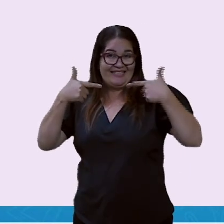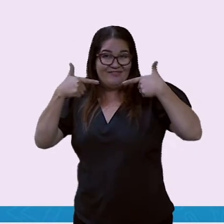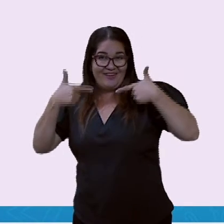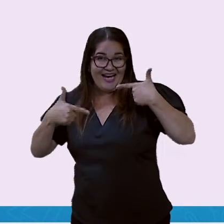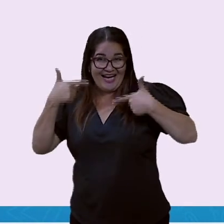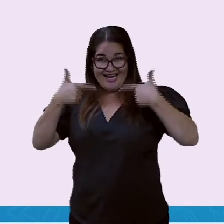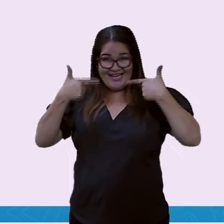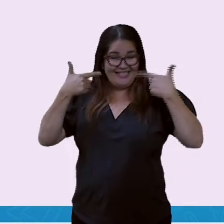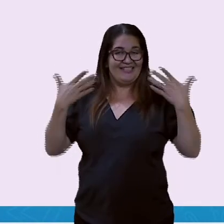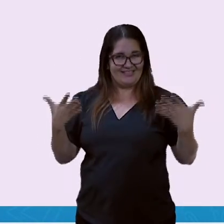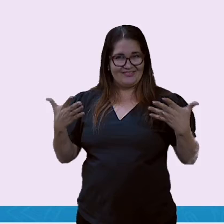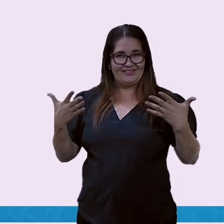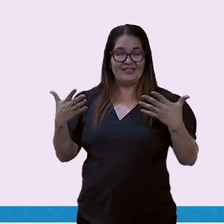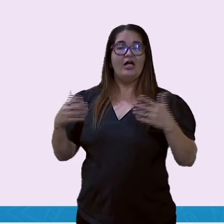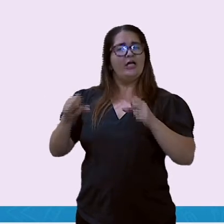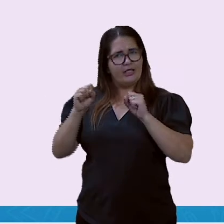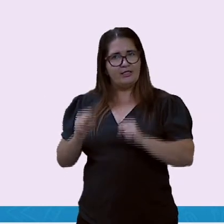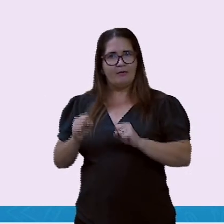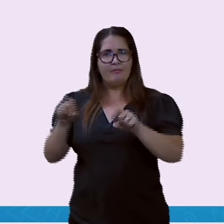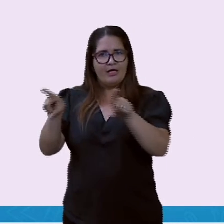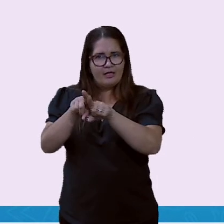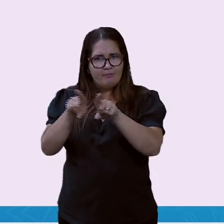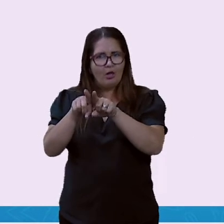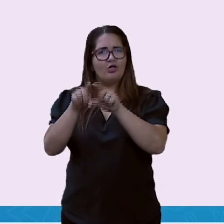representam o país